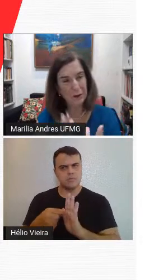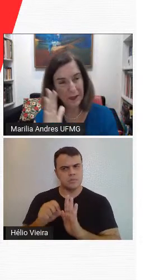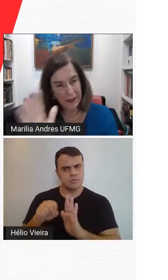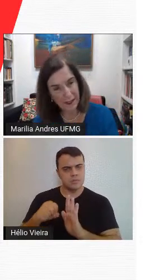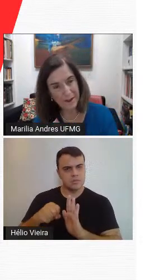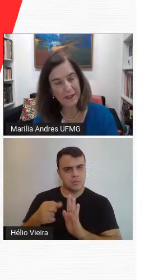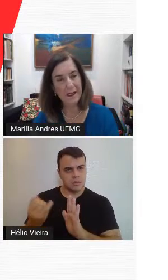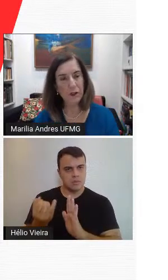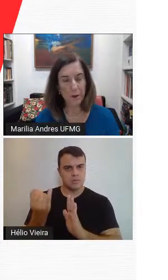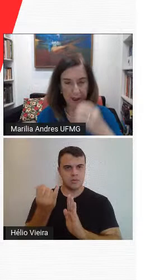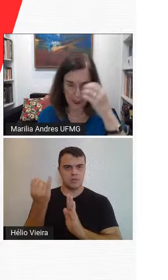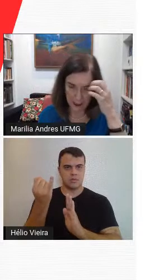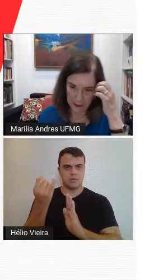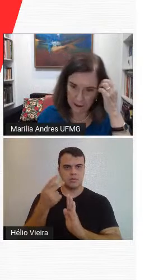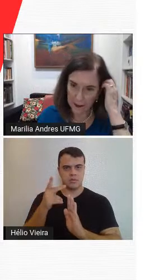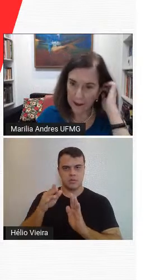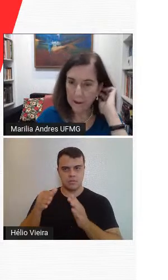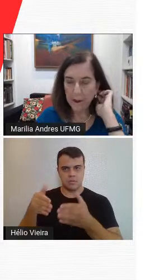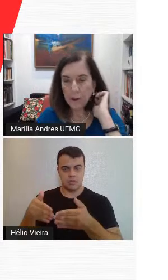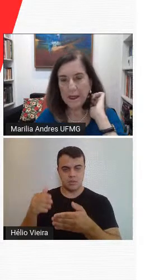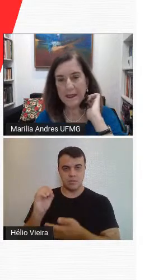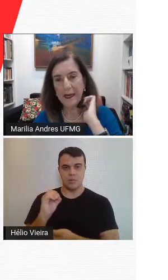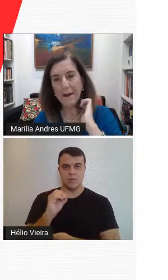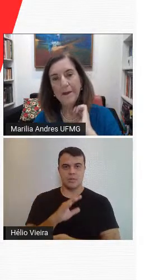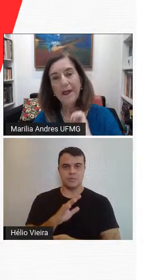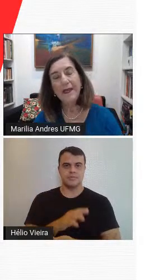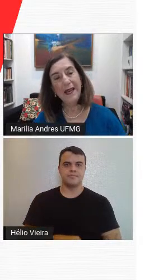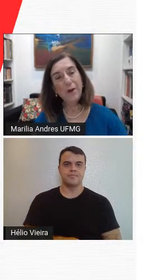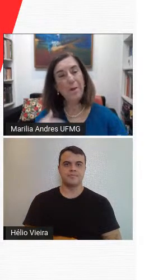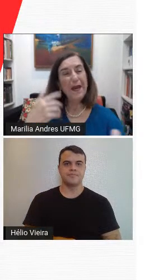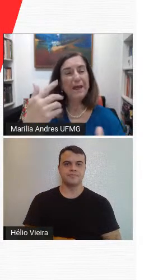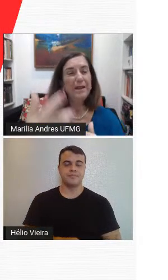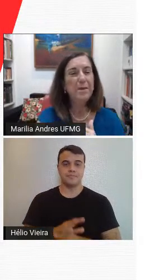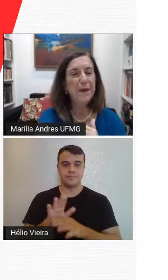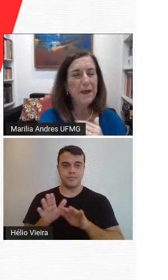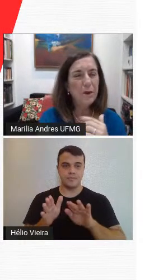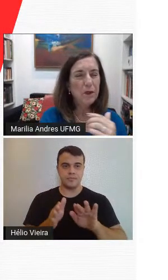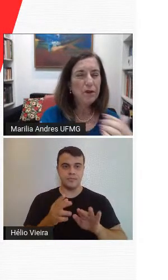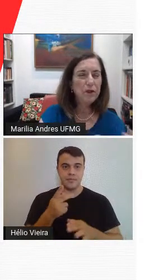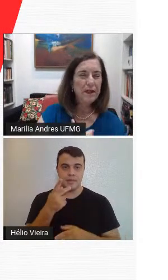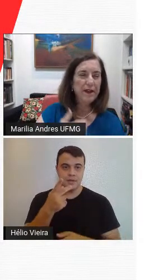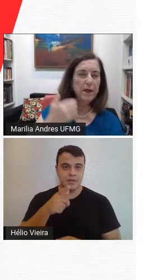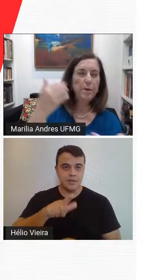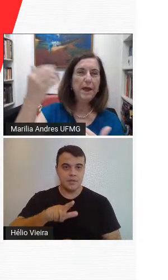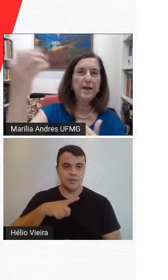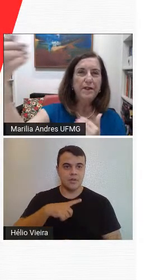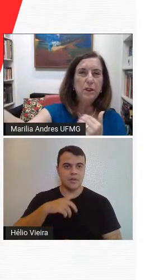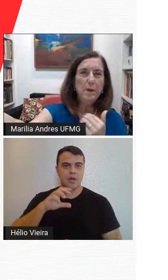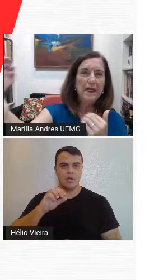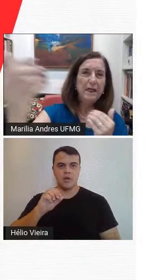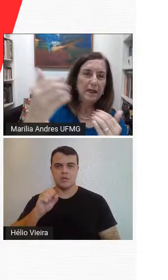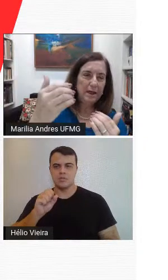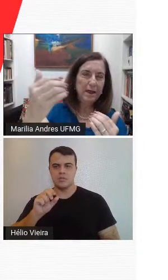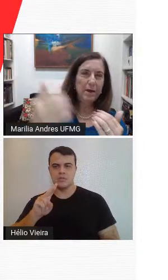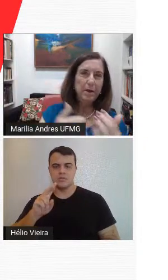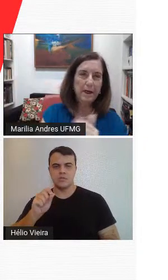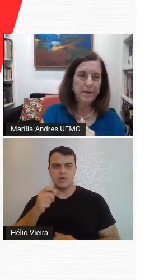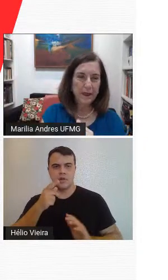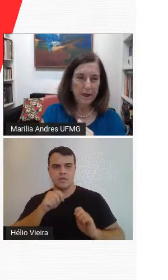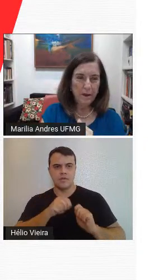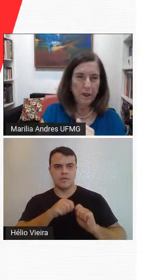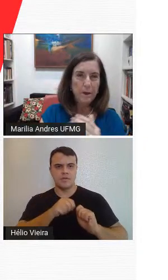dentro da vertente moderna. Pode passar. E recupera também, o Oswald de Verde vai recuperar, ele vai fazer uma linha,